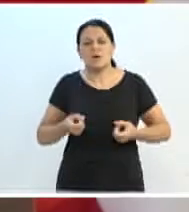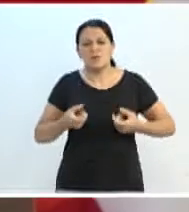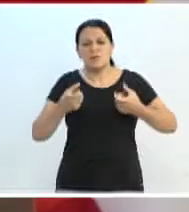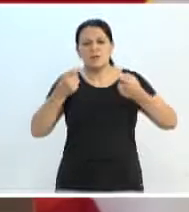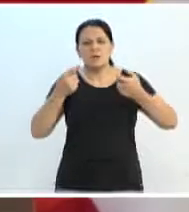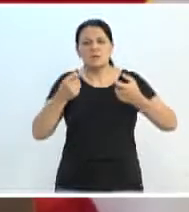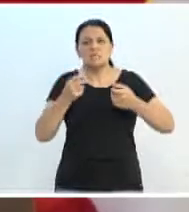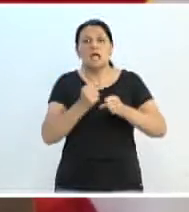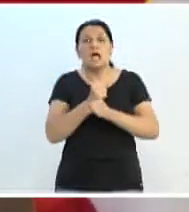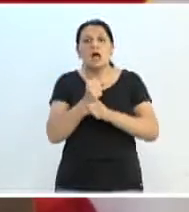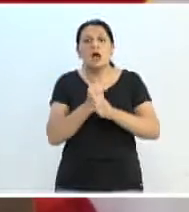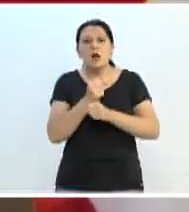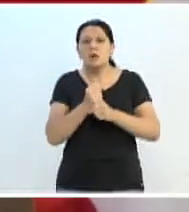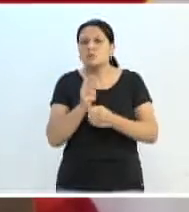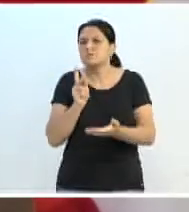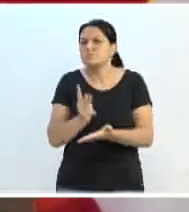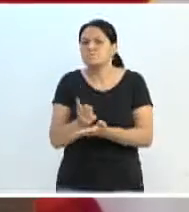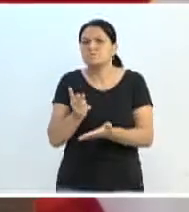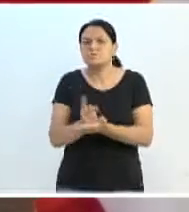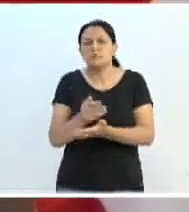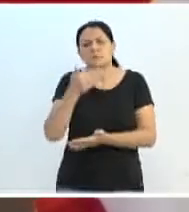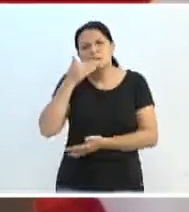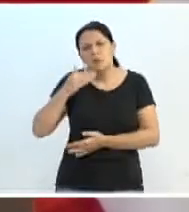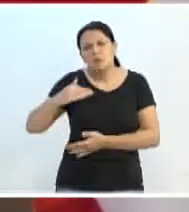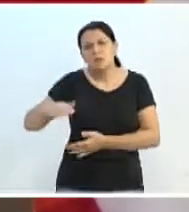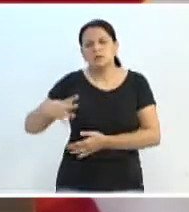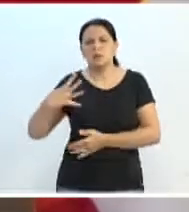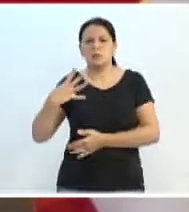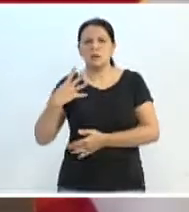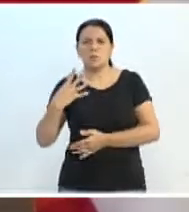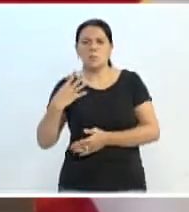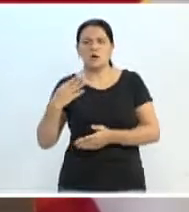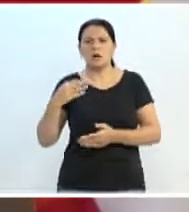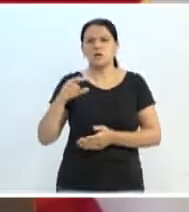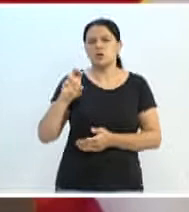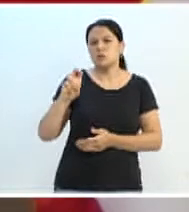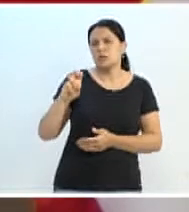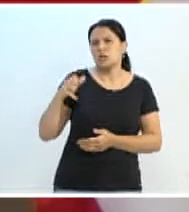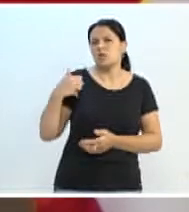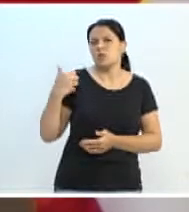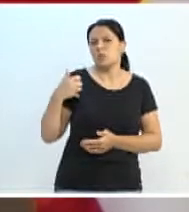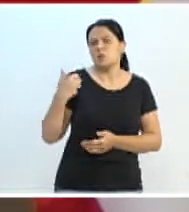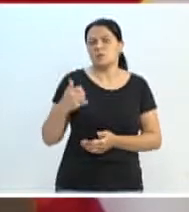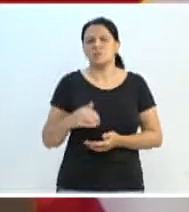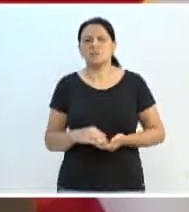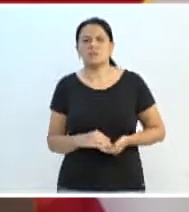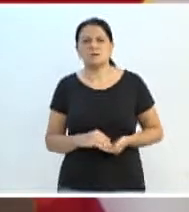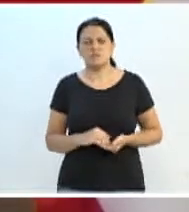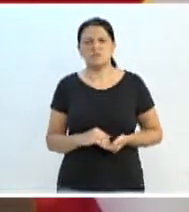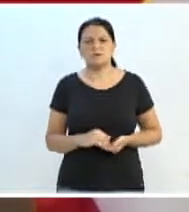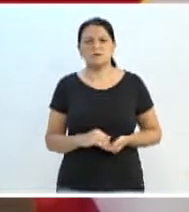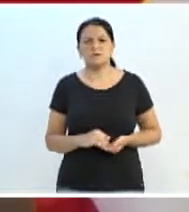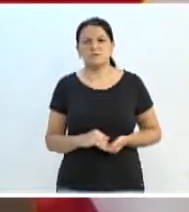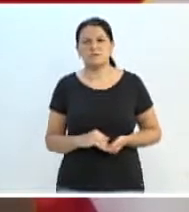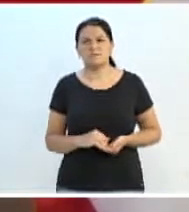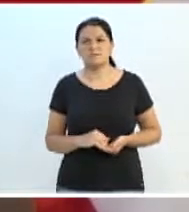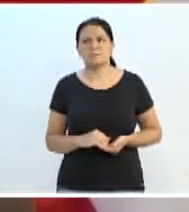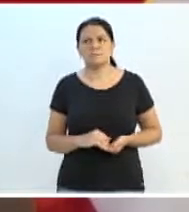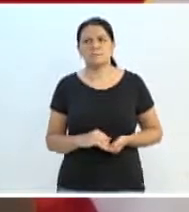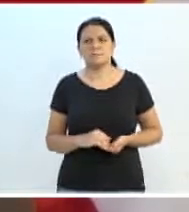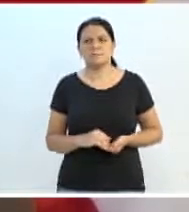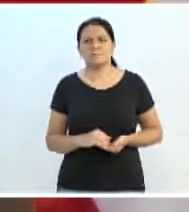a cada ano, sendo a maioria em crianças de 4 e 5 anos de idade. Apesar de ser uma doença